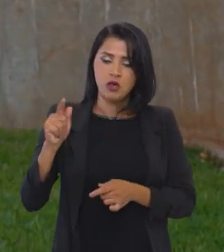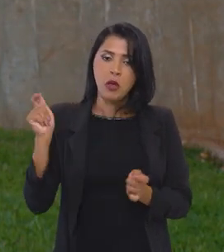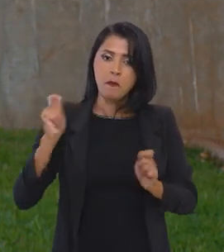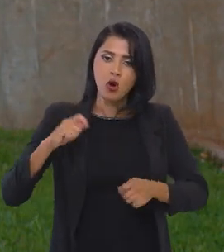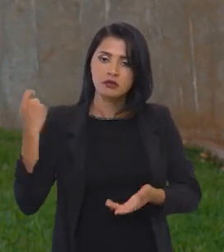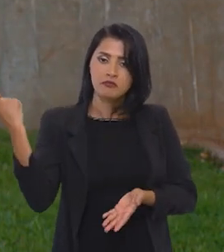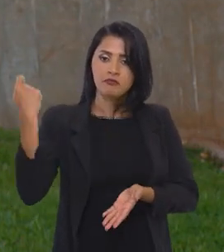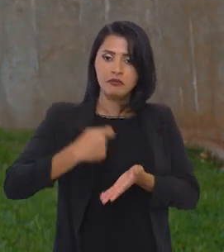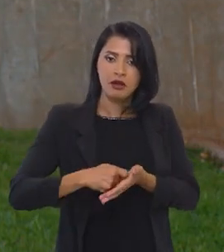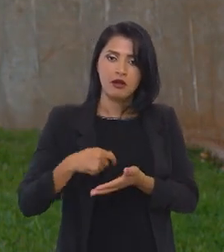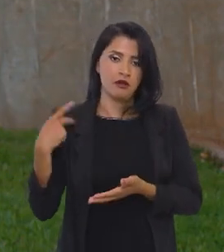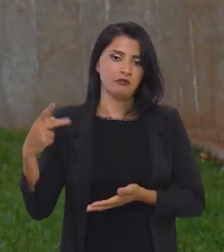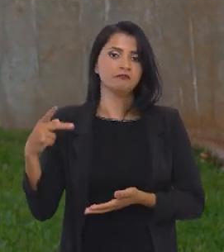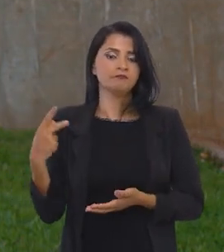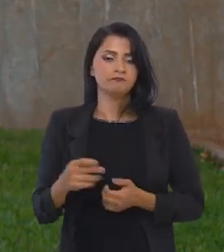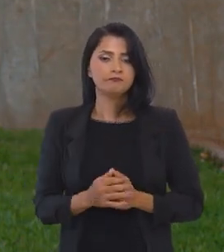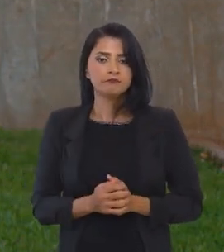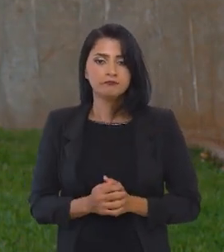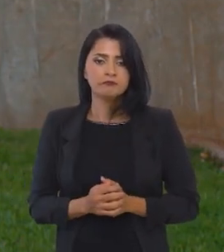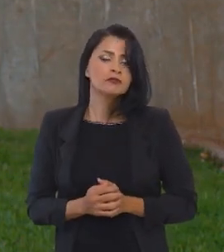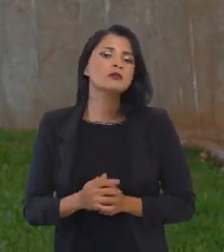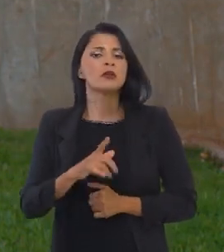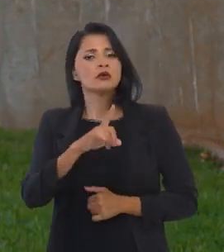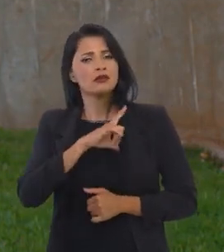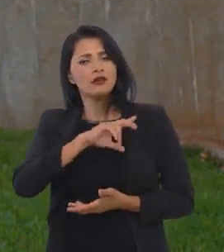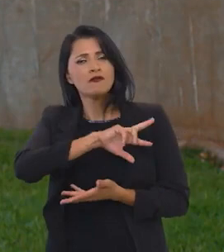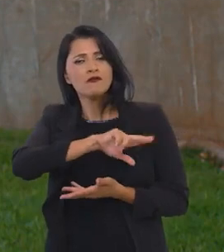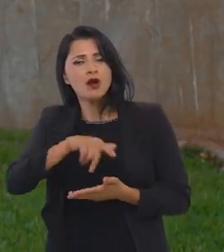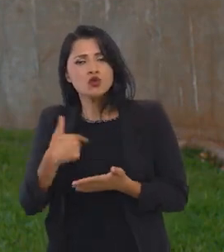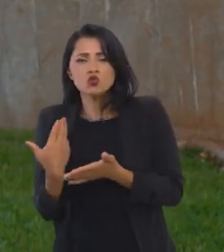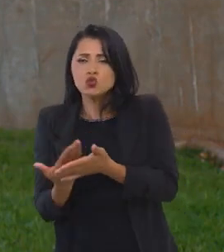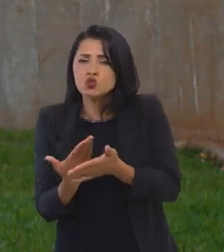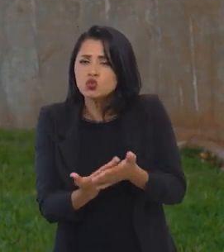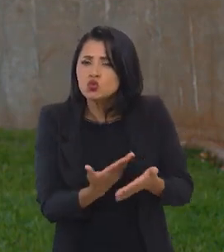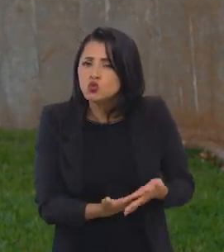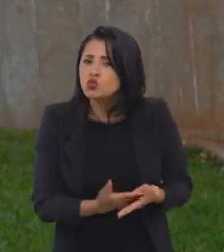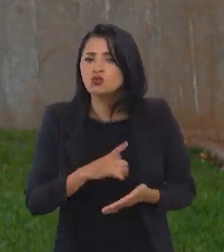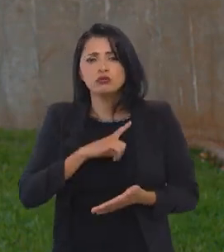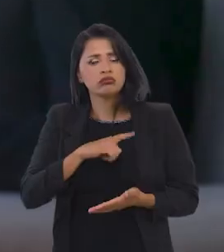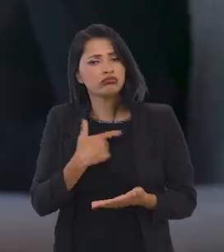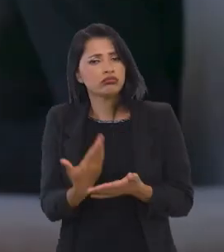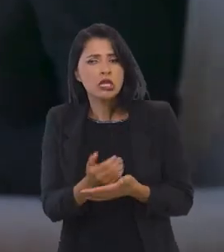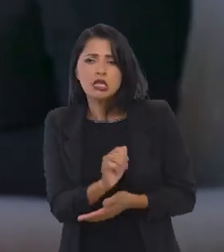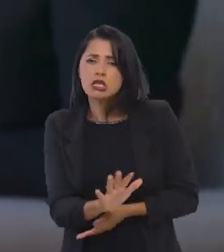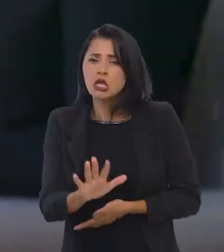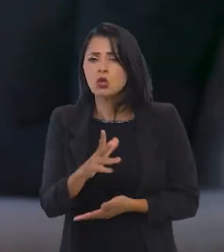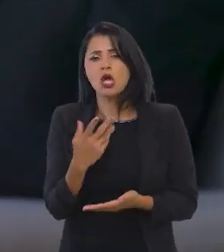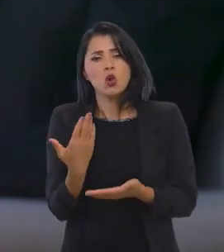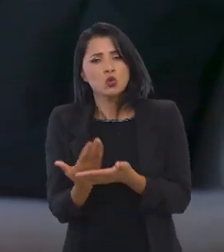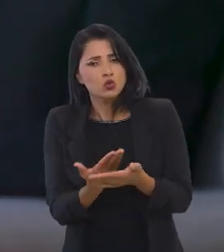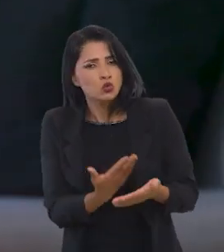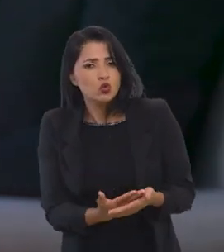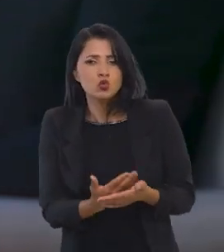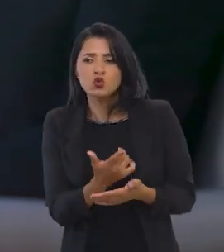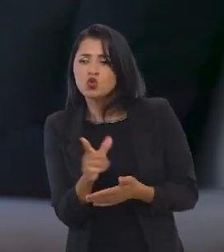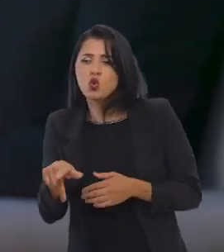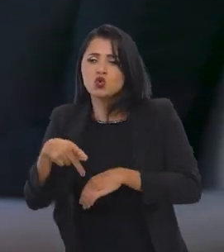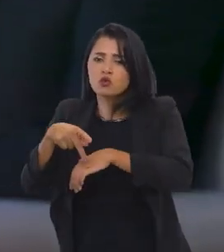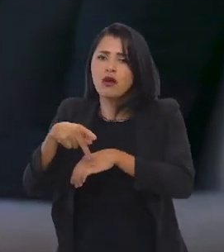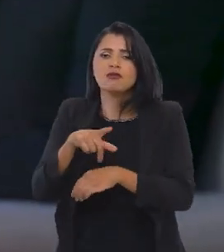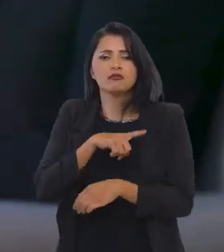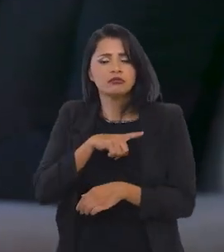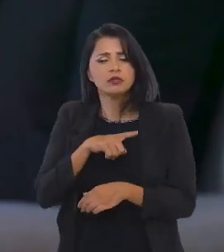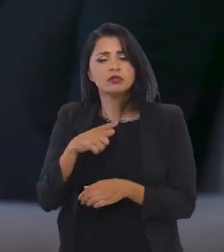regularizar a sua situação. Existem muitos estudos, Paulo, estudos nacionais e estudos